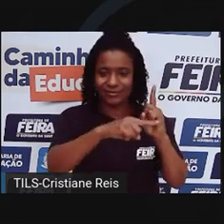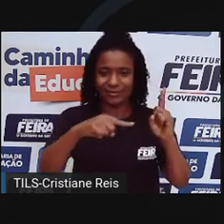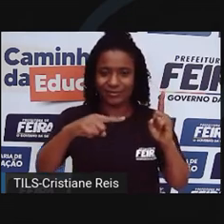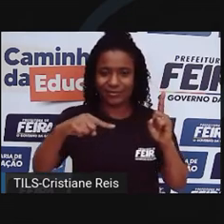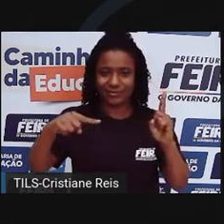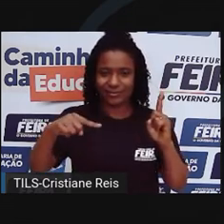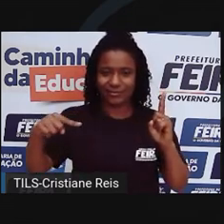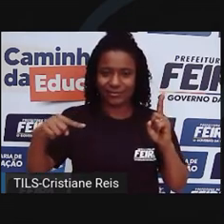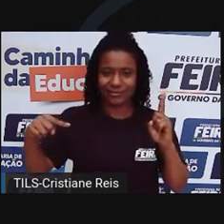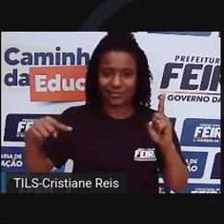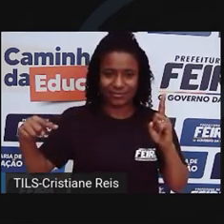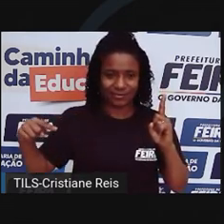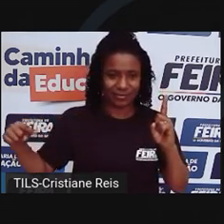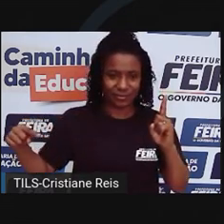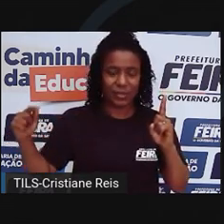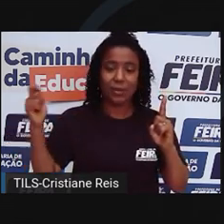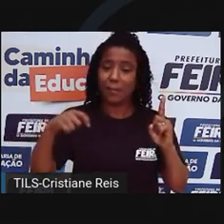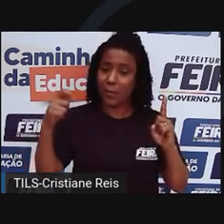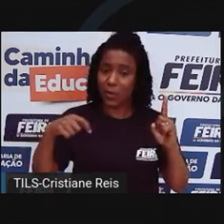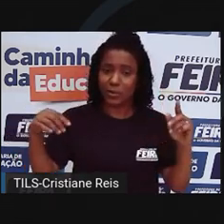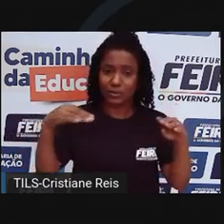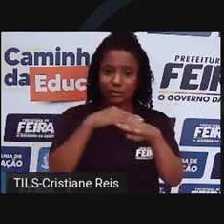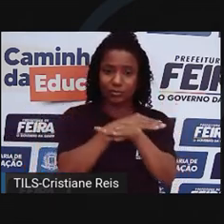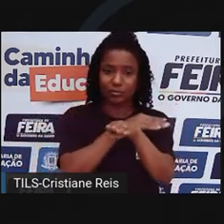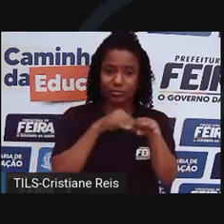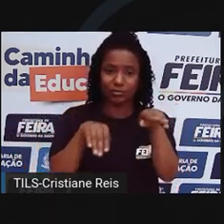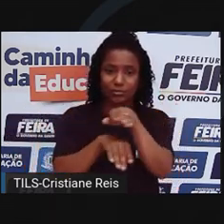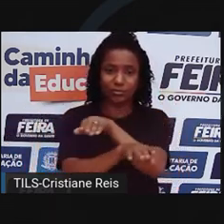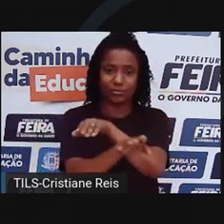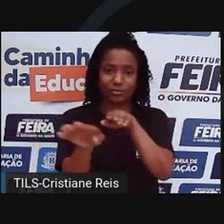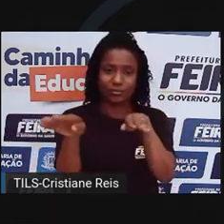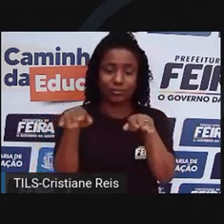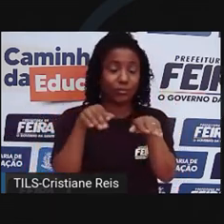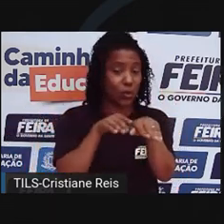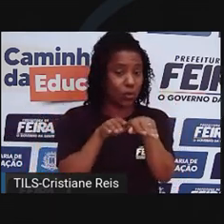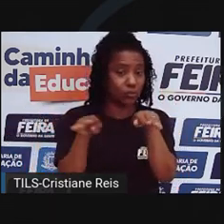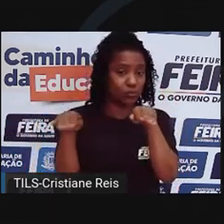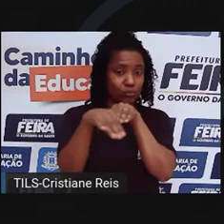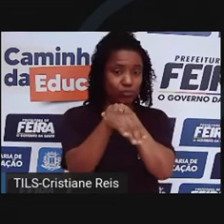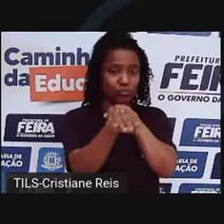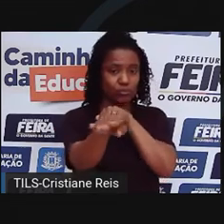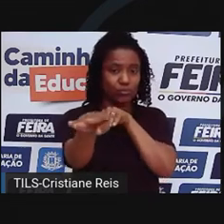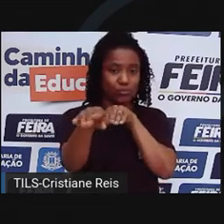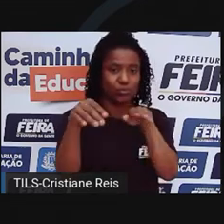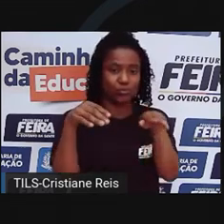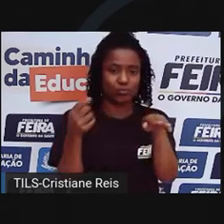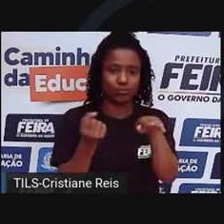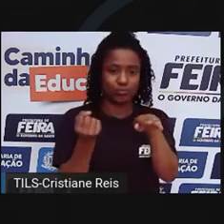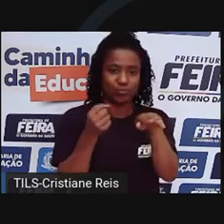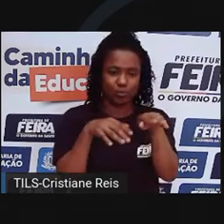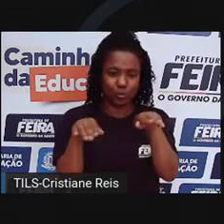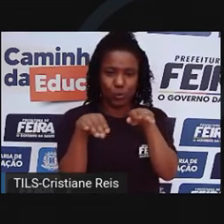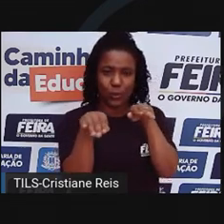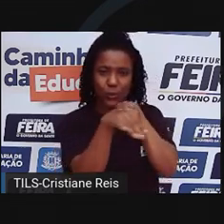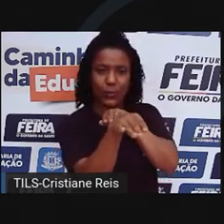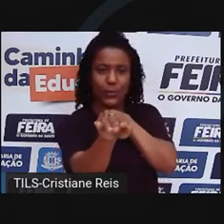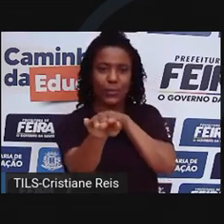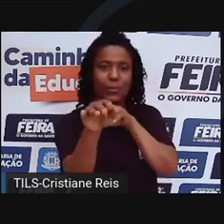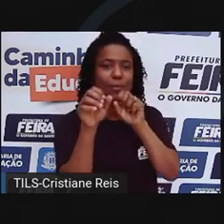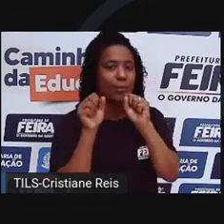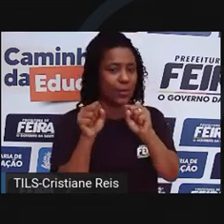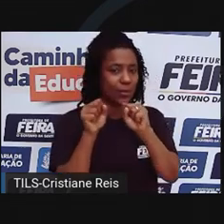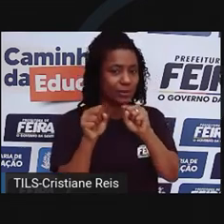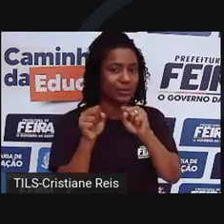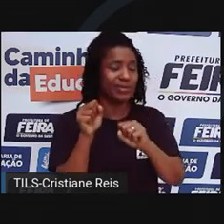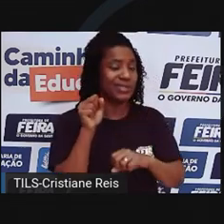pode ultrapassar o outro, caso precise chegar mais rapidamente a um determinado lugar. Mas se a faixa